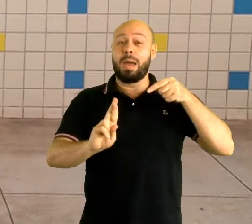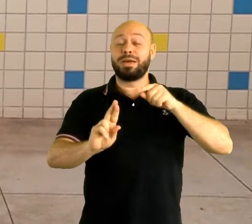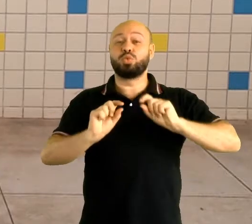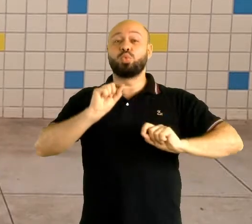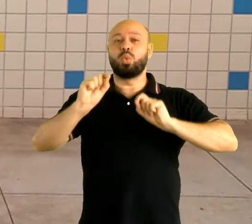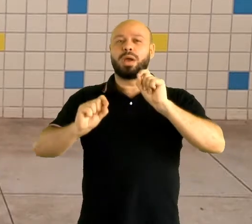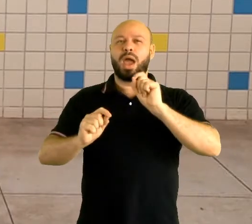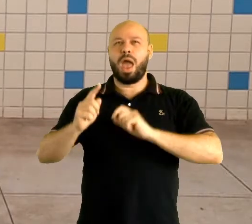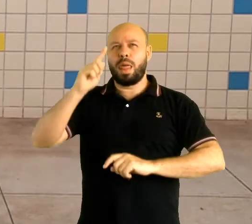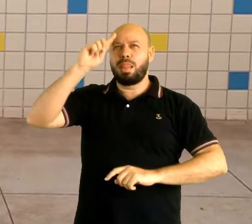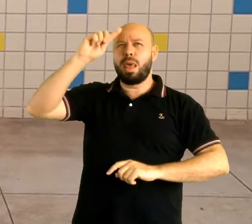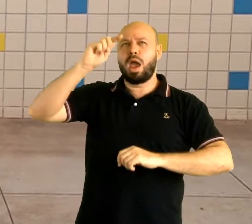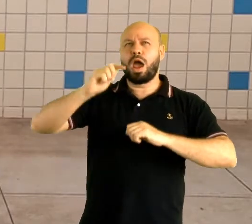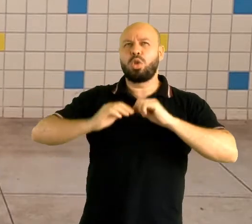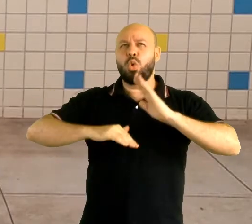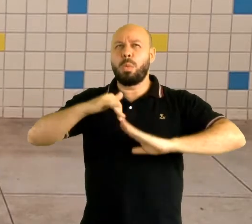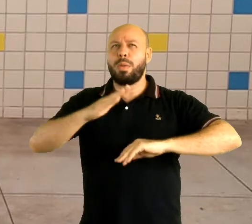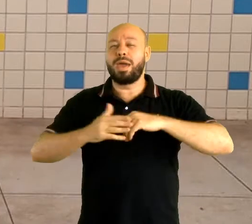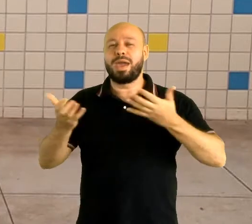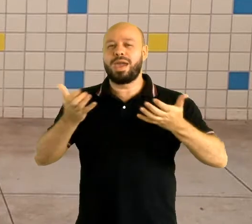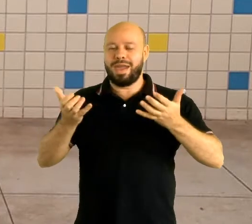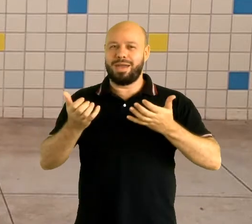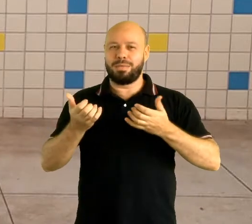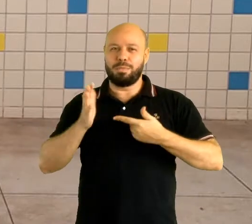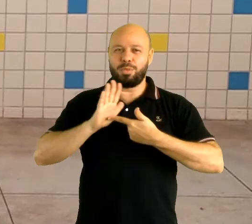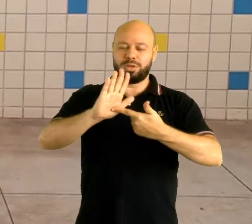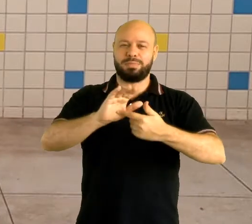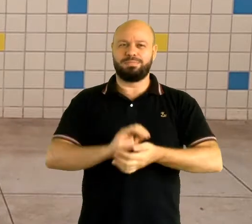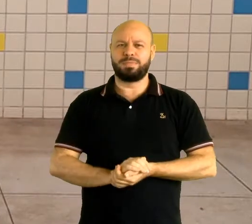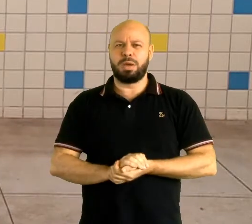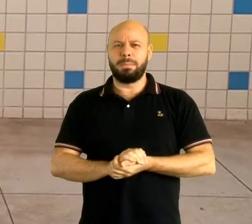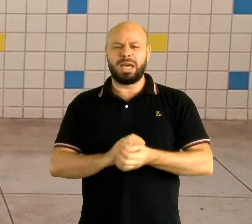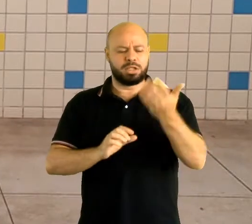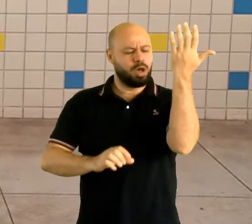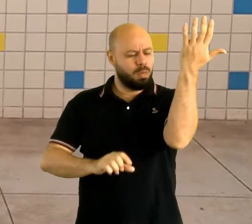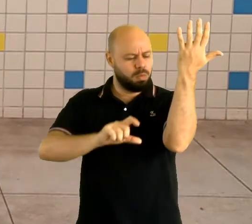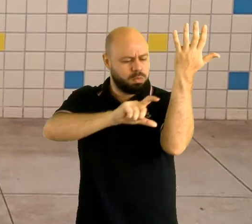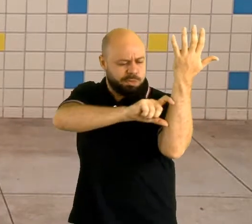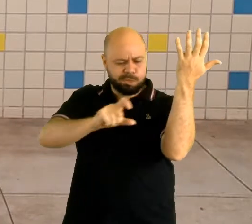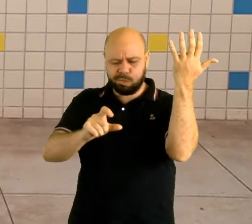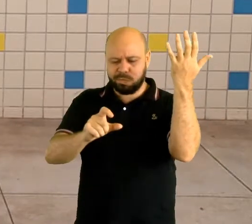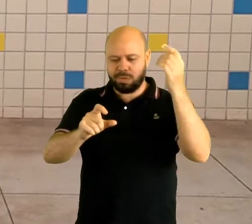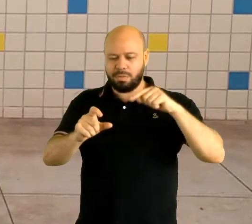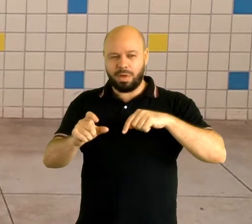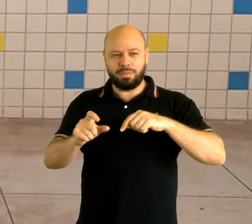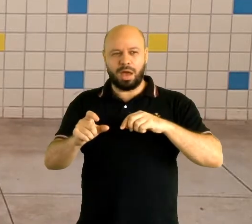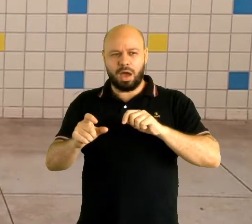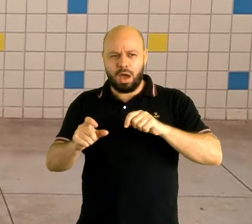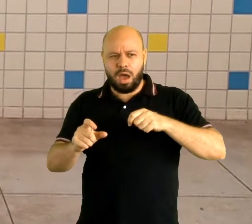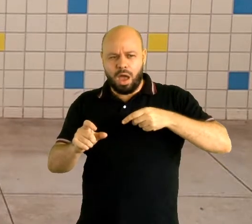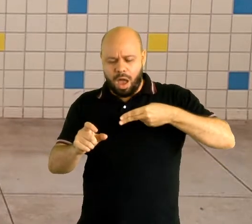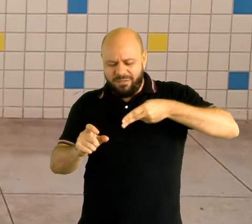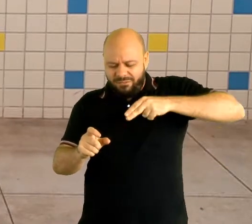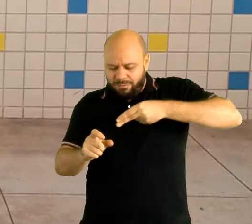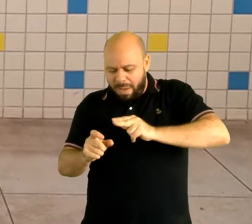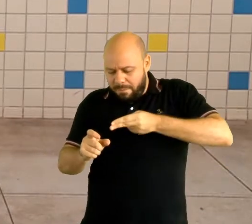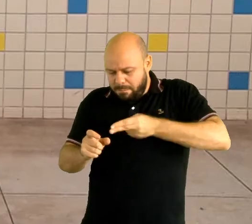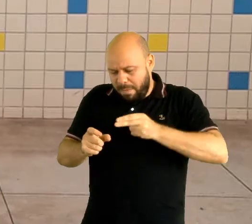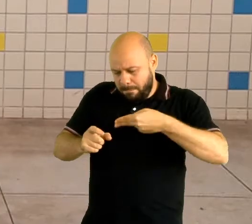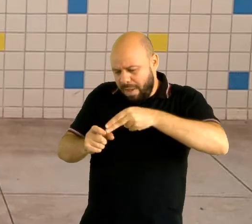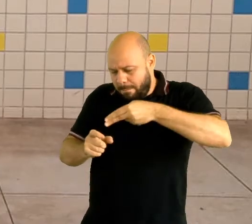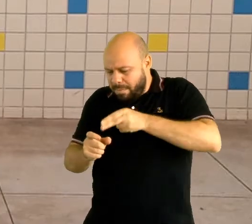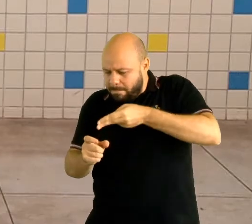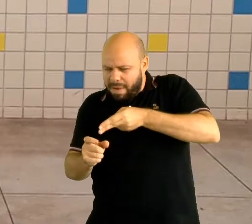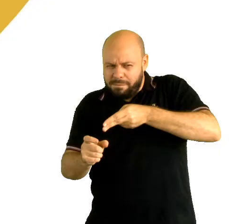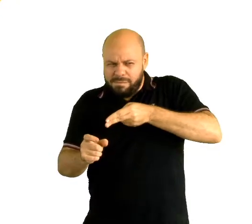represente. A técnica consiste em talhar um pedaço de madeira usando facas ou canivetes bem